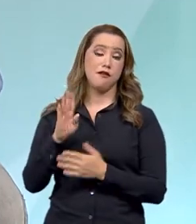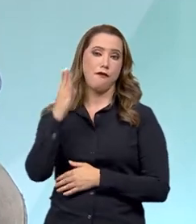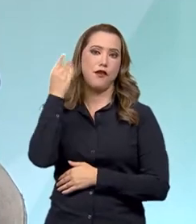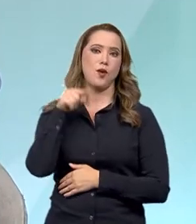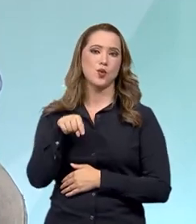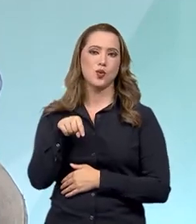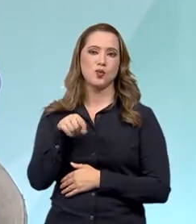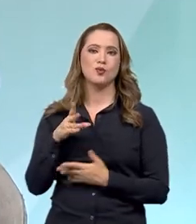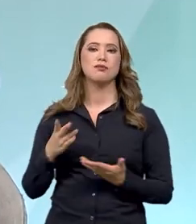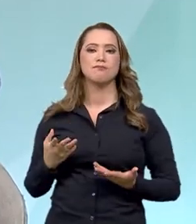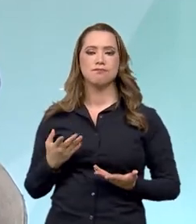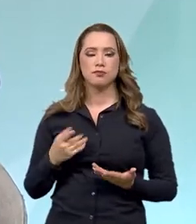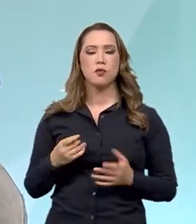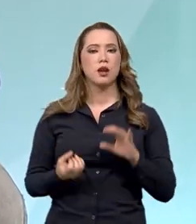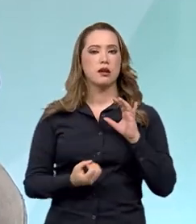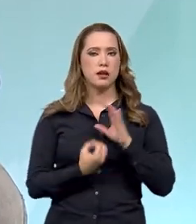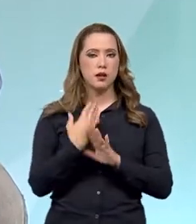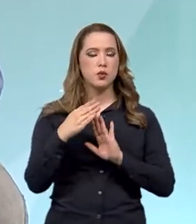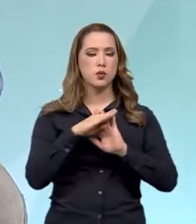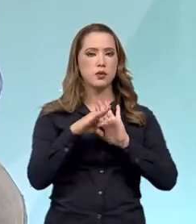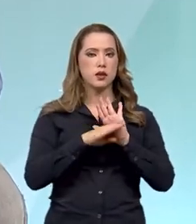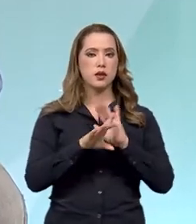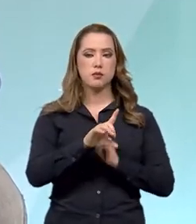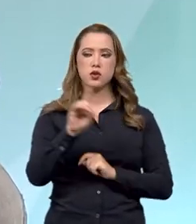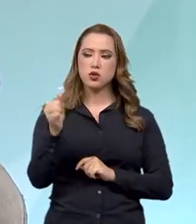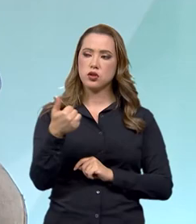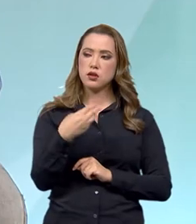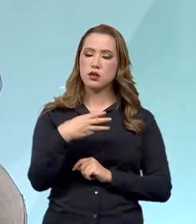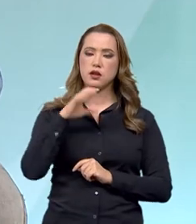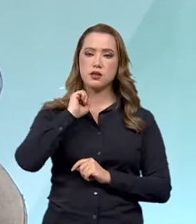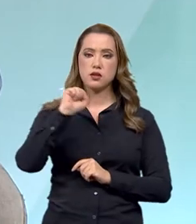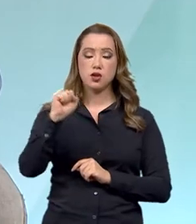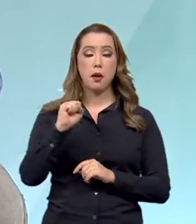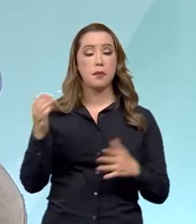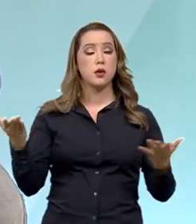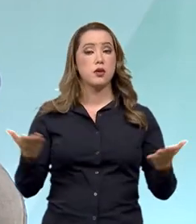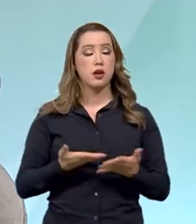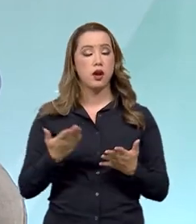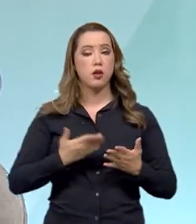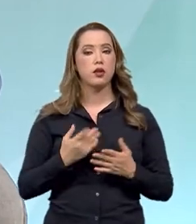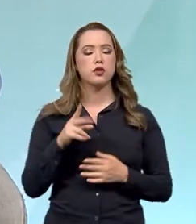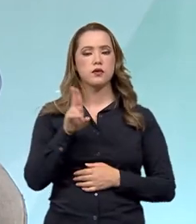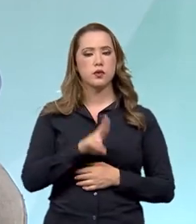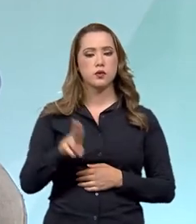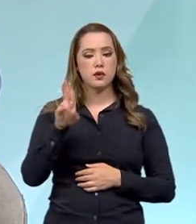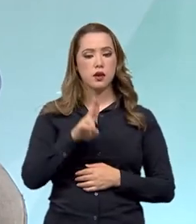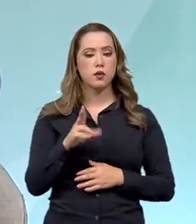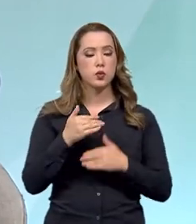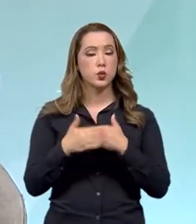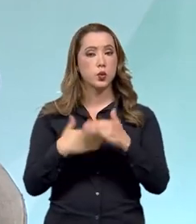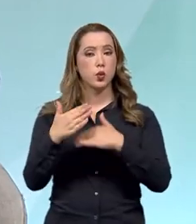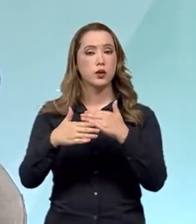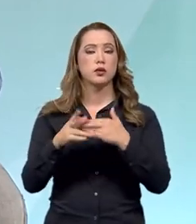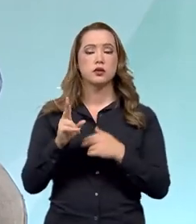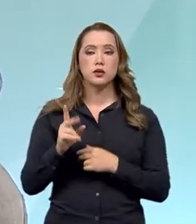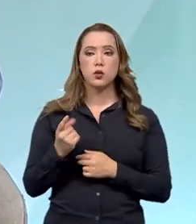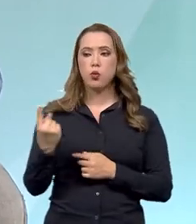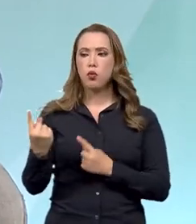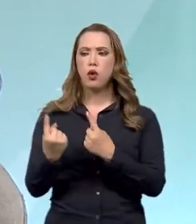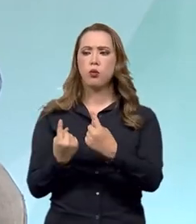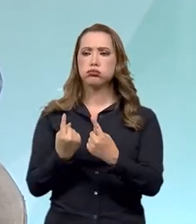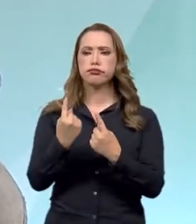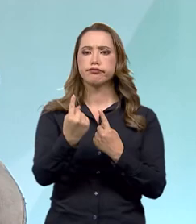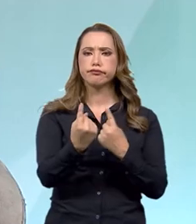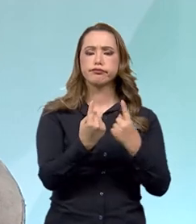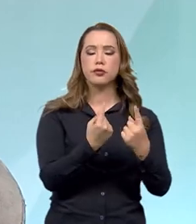instituiu o programa no dia 13 agora de abril e agora nós vamos fazer a implementação de produto por produto. Não só